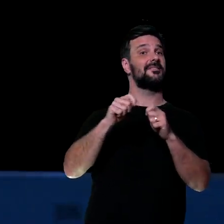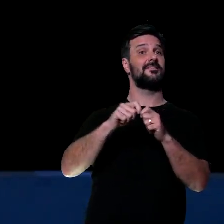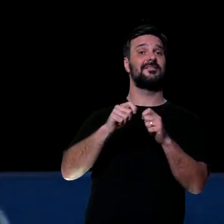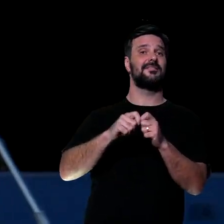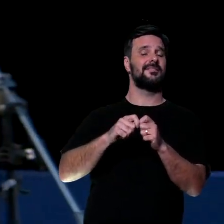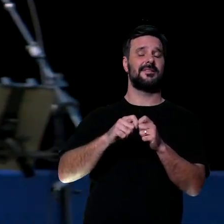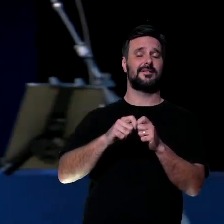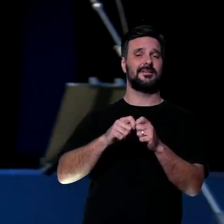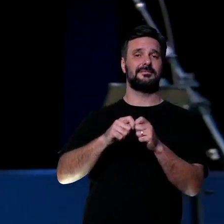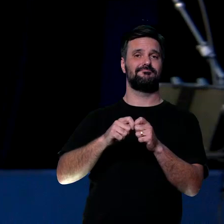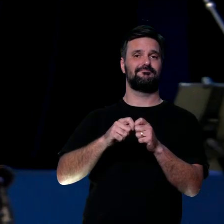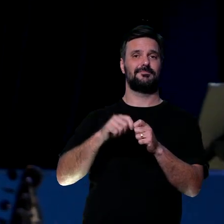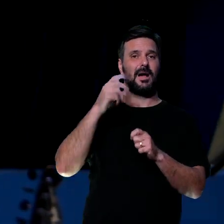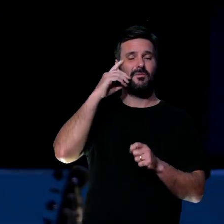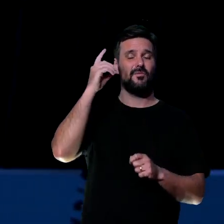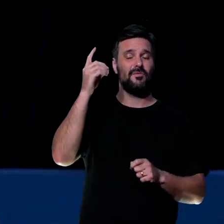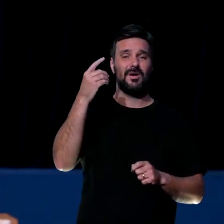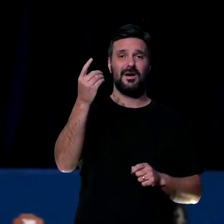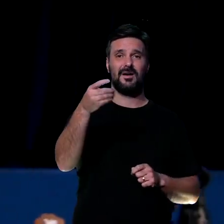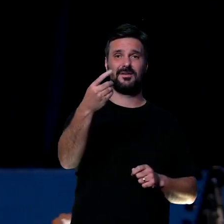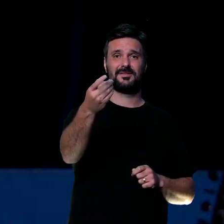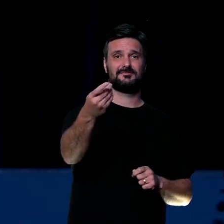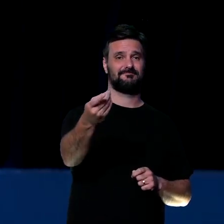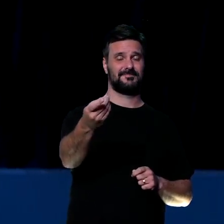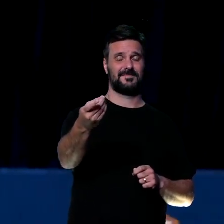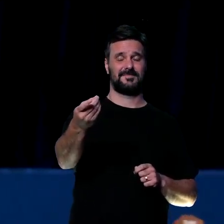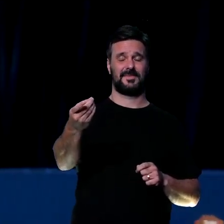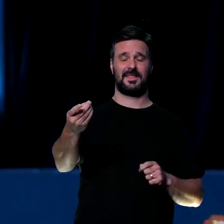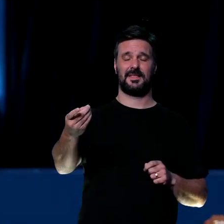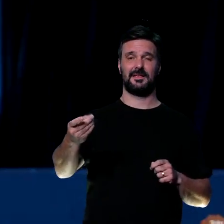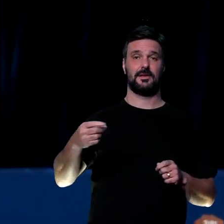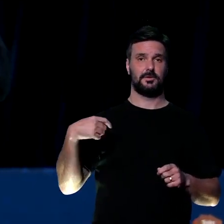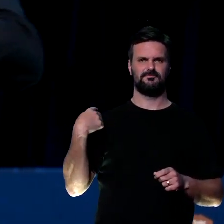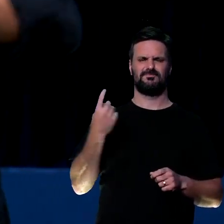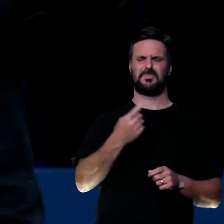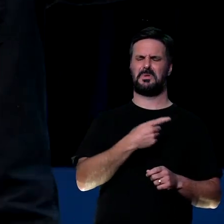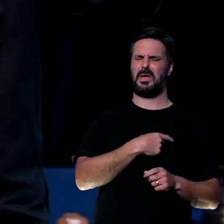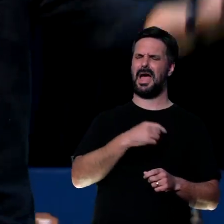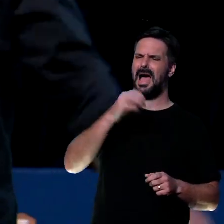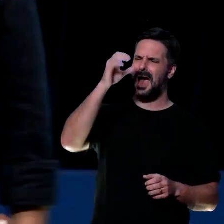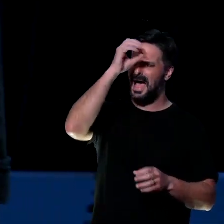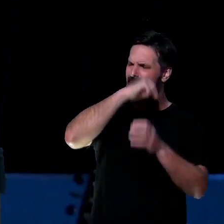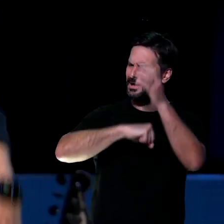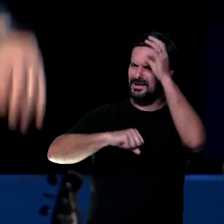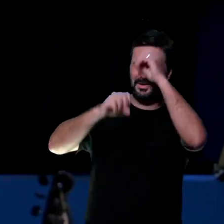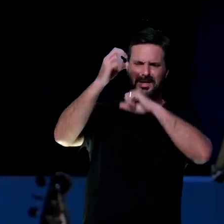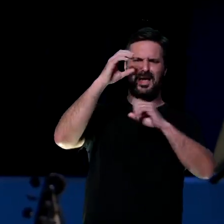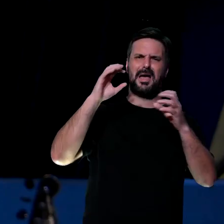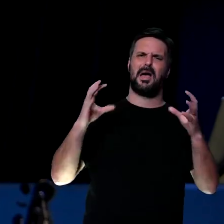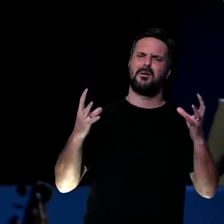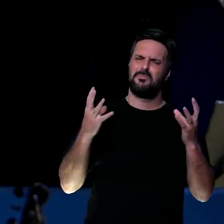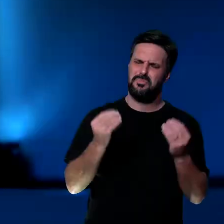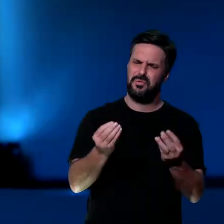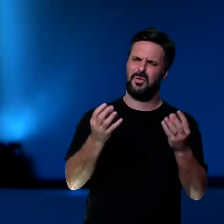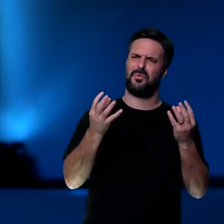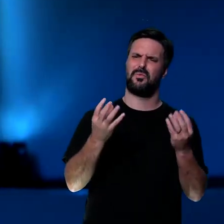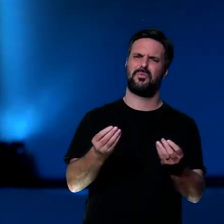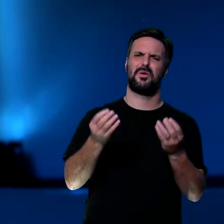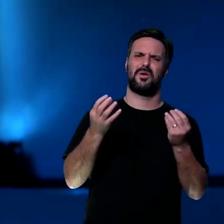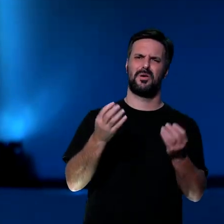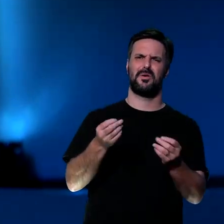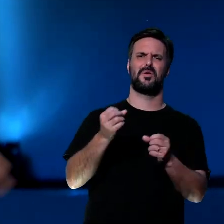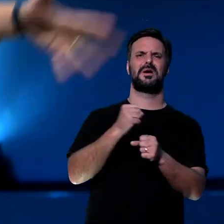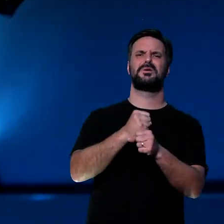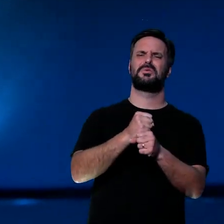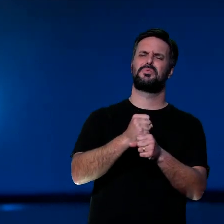A gente tem muita informação, a gente sabe muita coisa da Bíblia, tem gente que está há anos na igreja, sabe versículos, sabe todas as